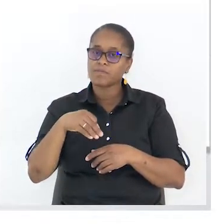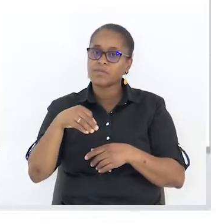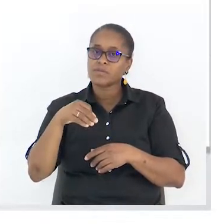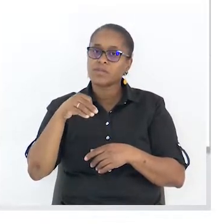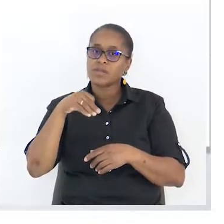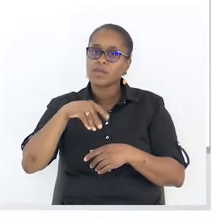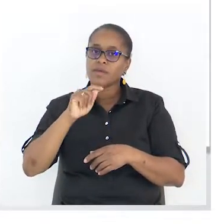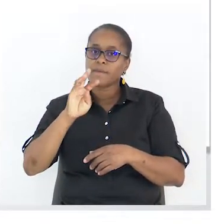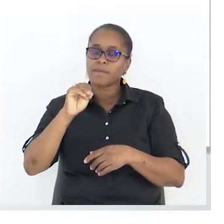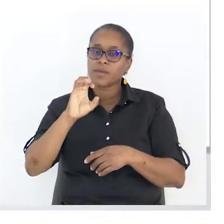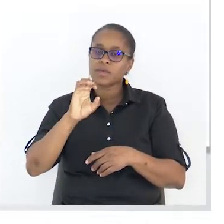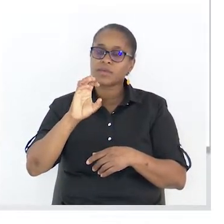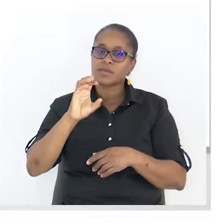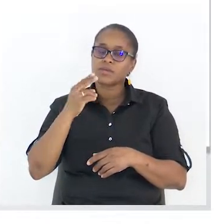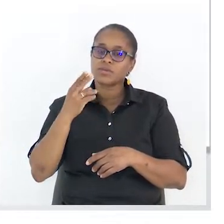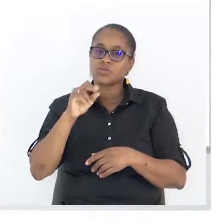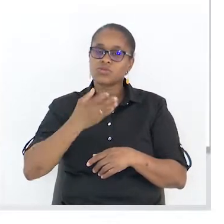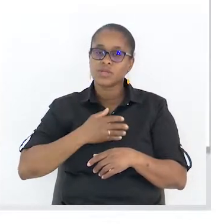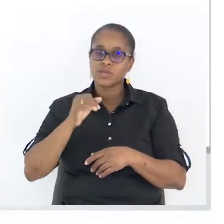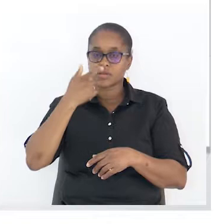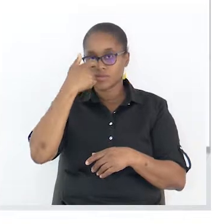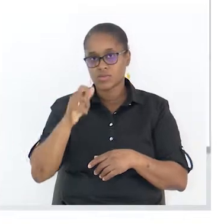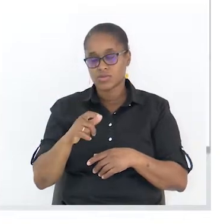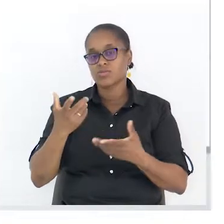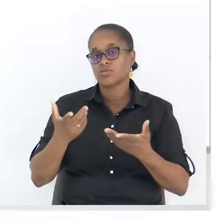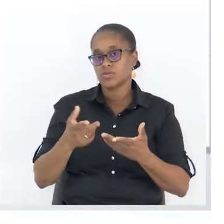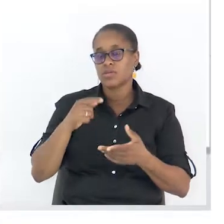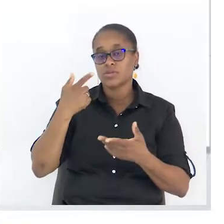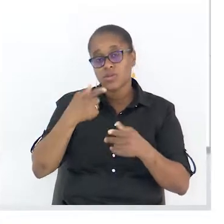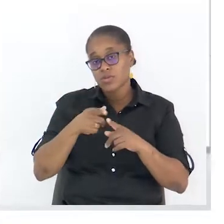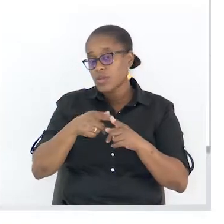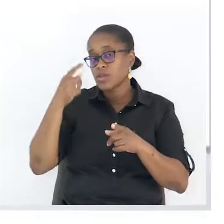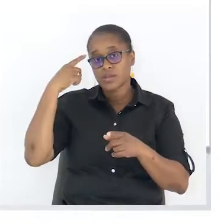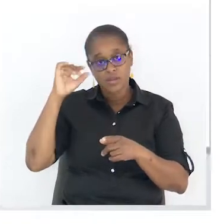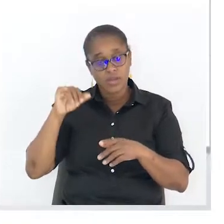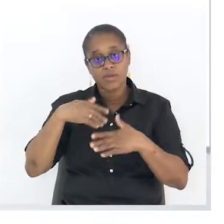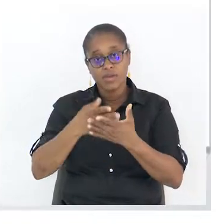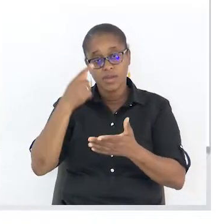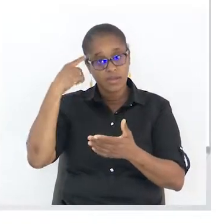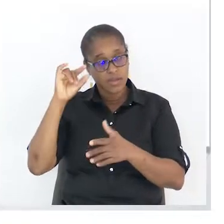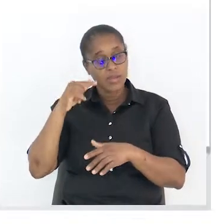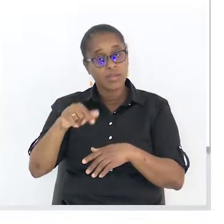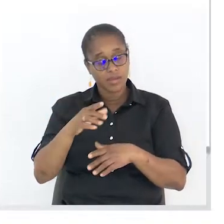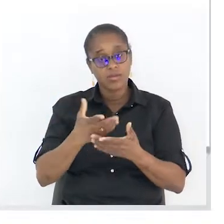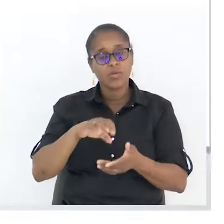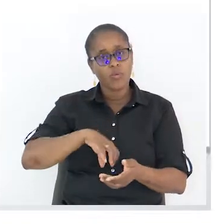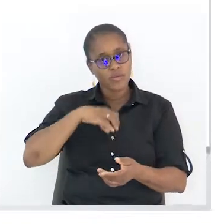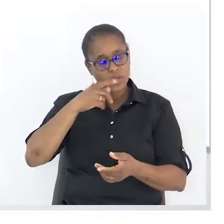Vais dar a ideia e tens que convencer a pessoa. Traz uma tese, uma ideia.